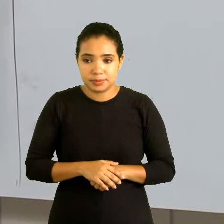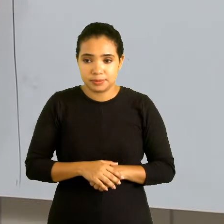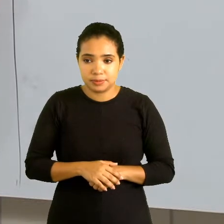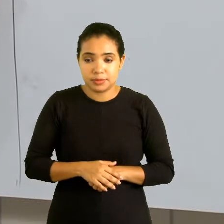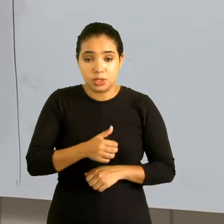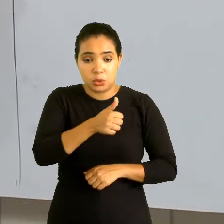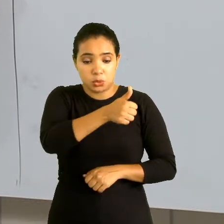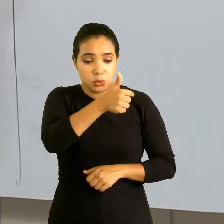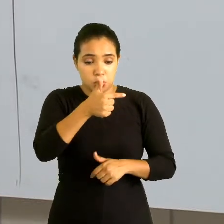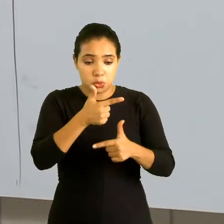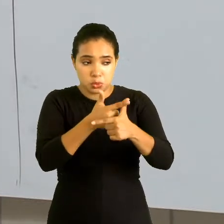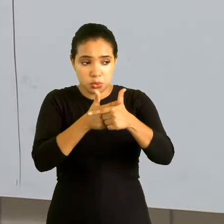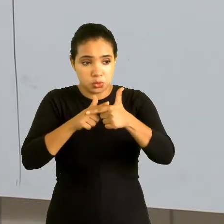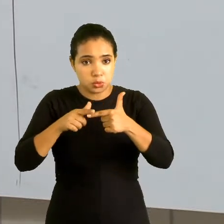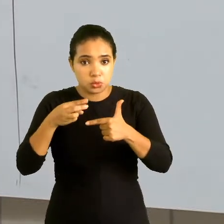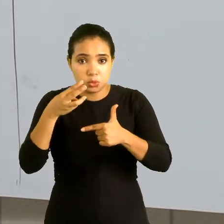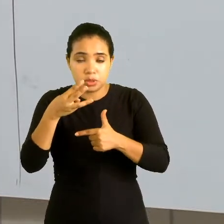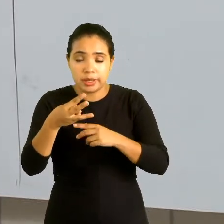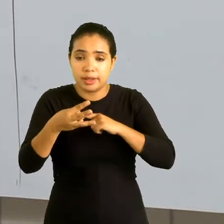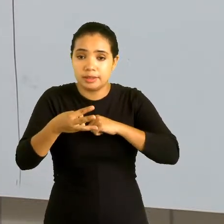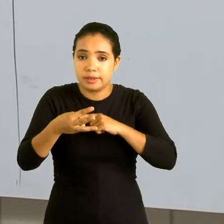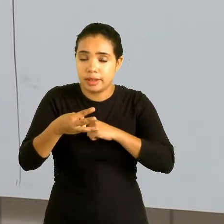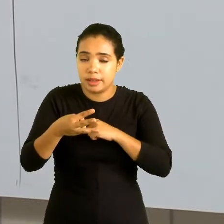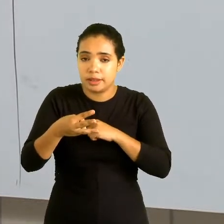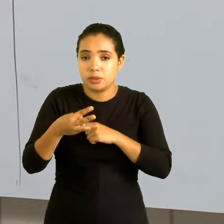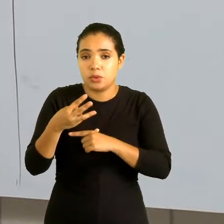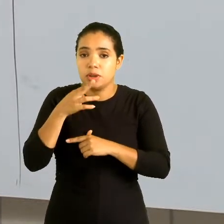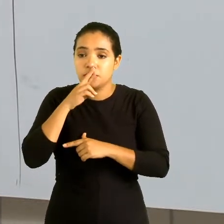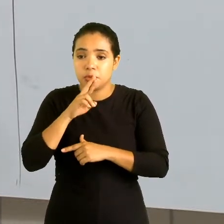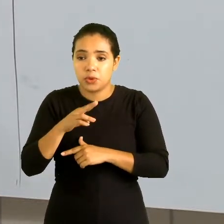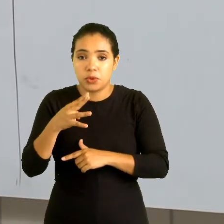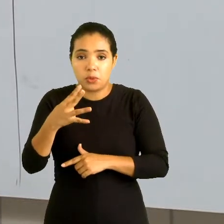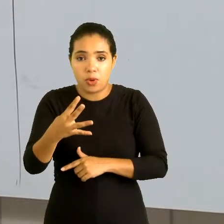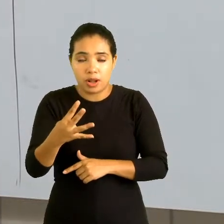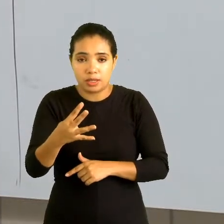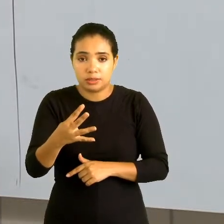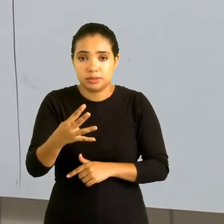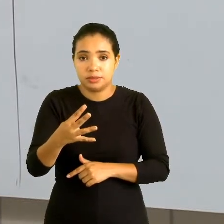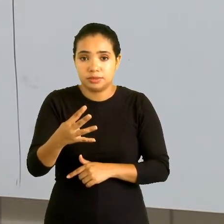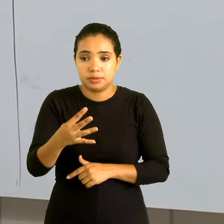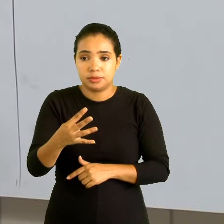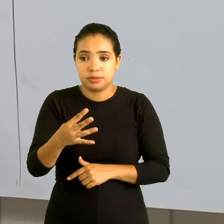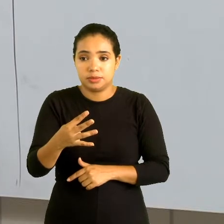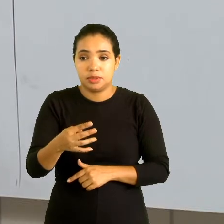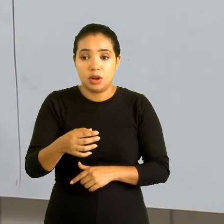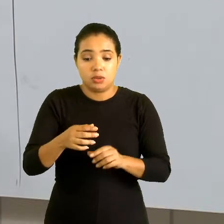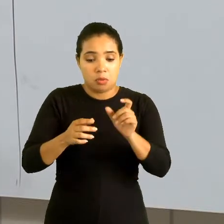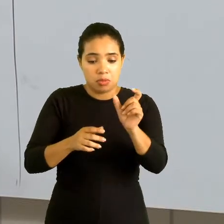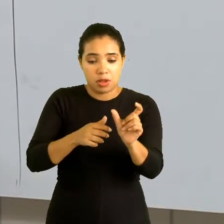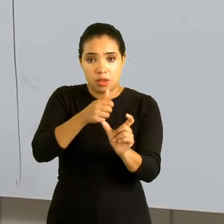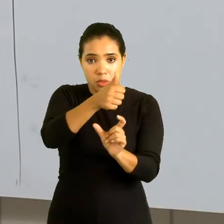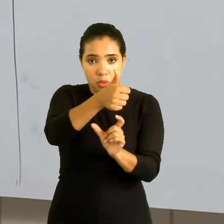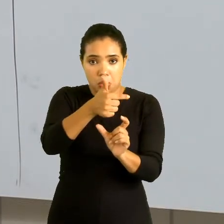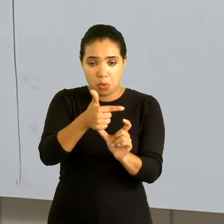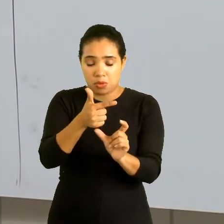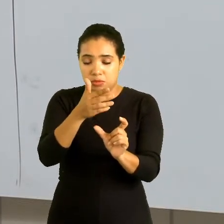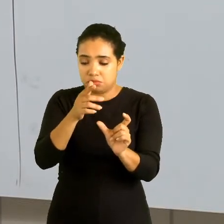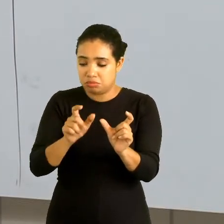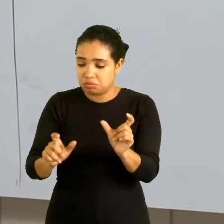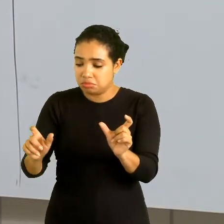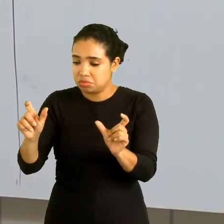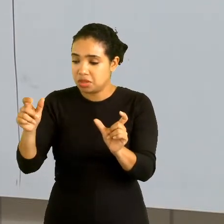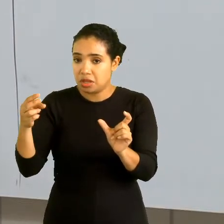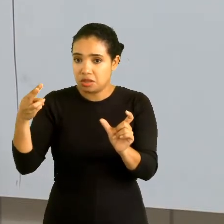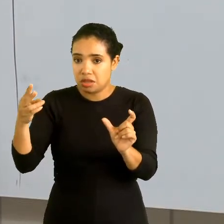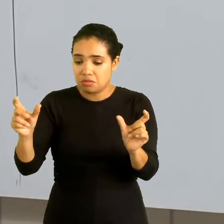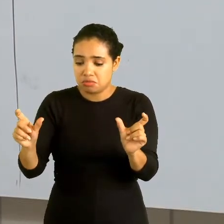12 dividido por 3, eu tenho 4. Parte literal dividido por parte literal. Só que percebam